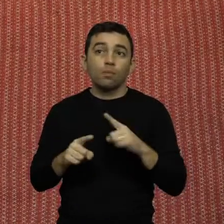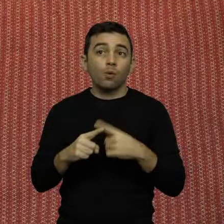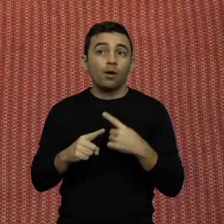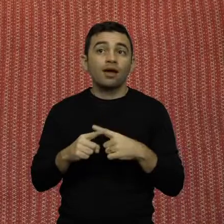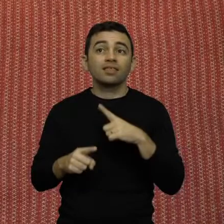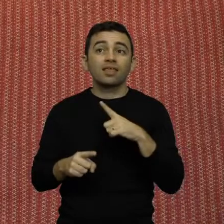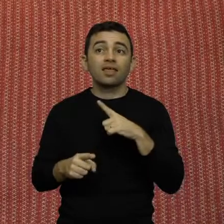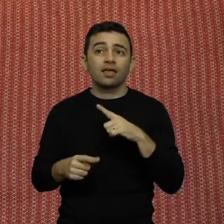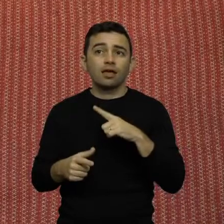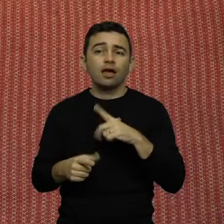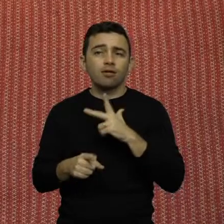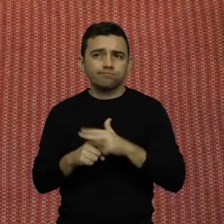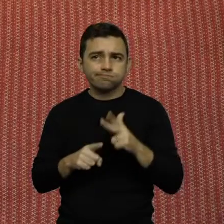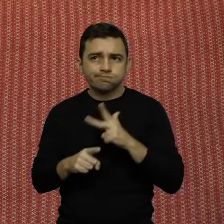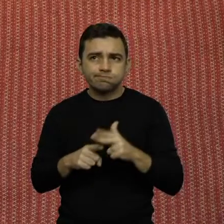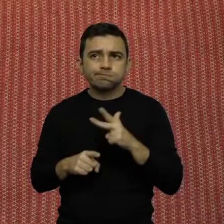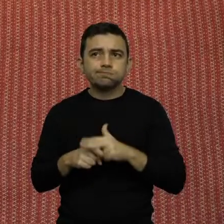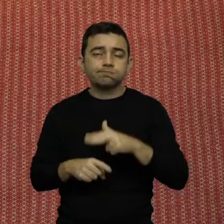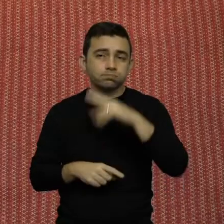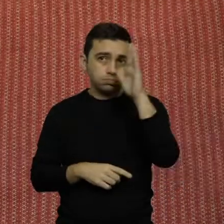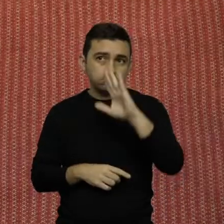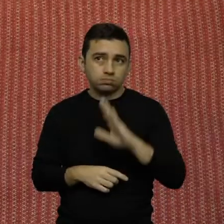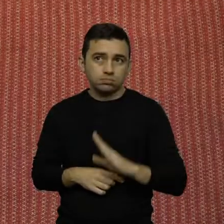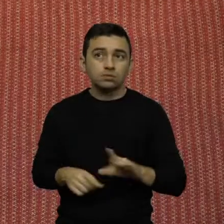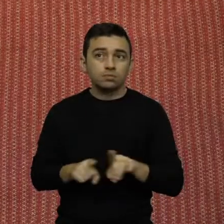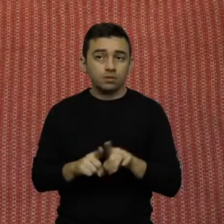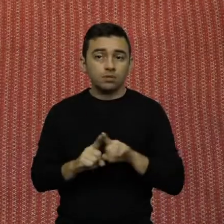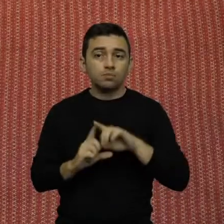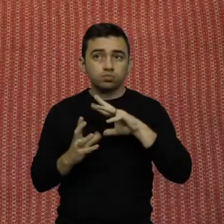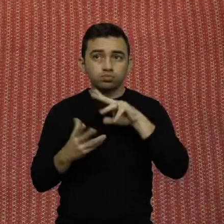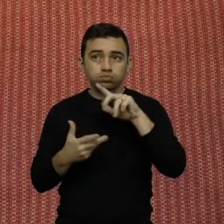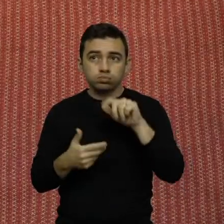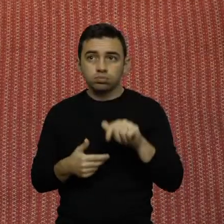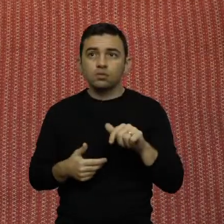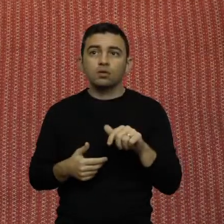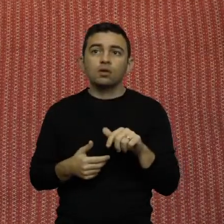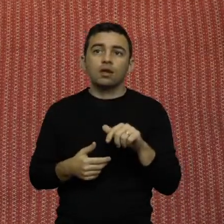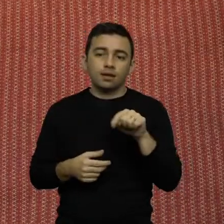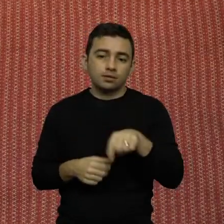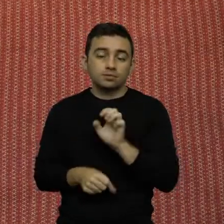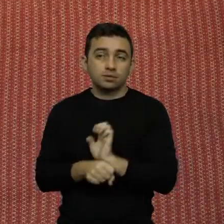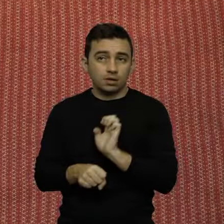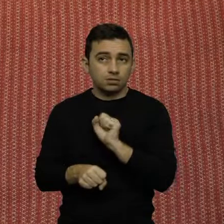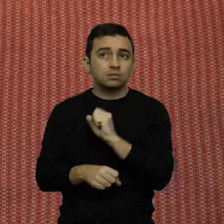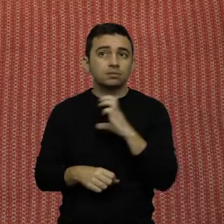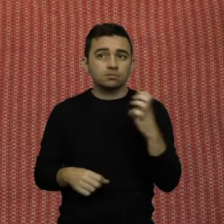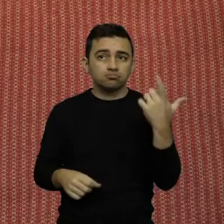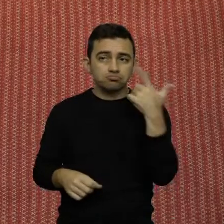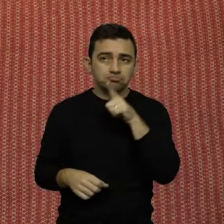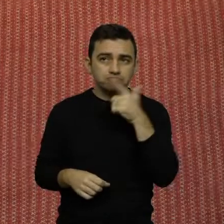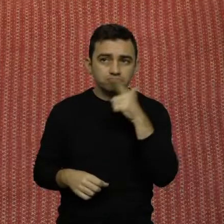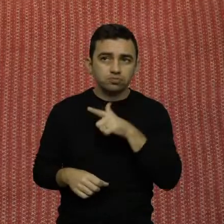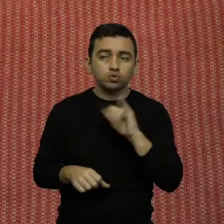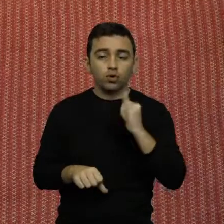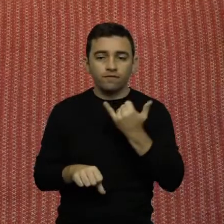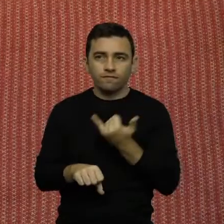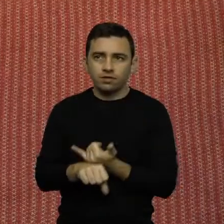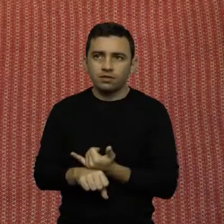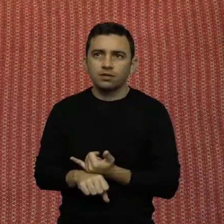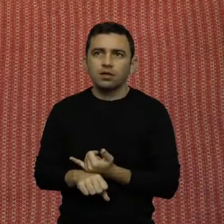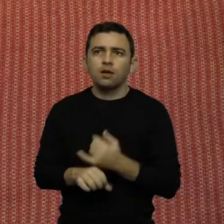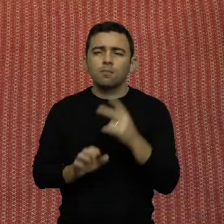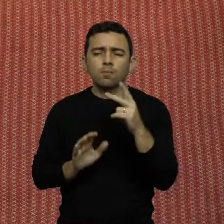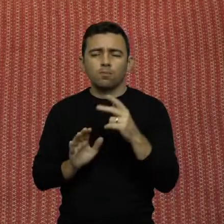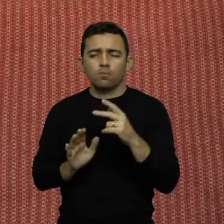nacionais e até internacionais aqui no nosso Estado, em Joinville também. E, é claro, o projeto é um